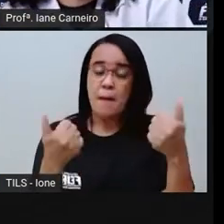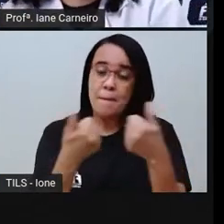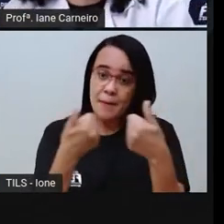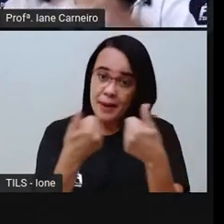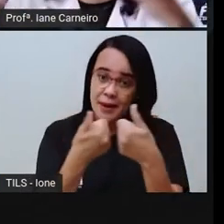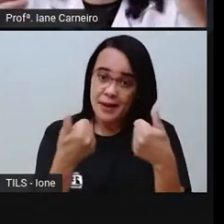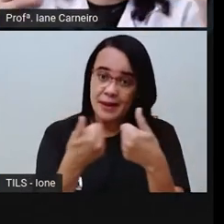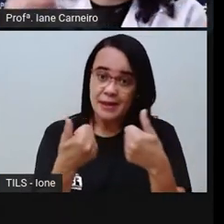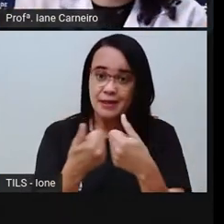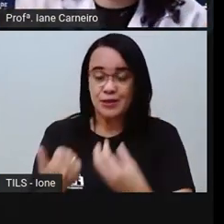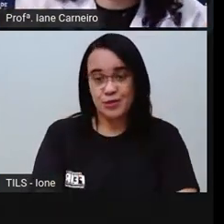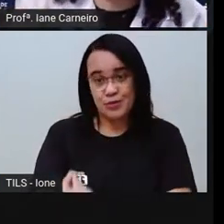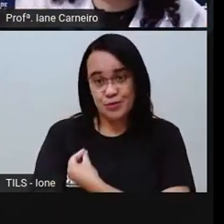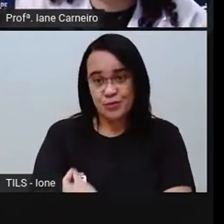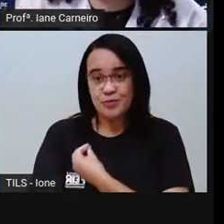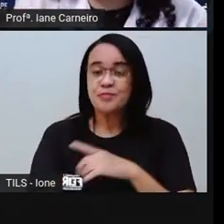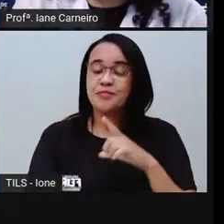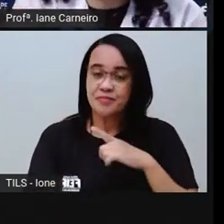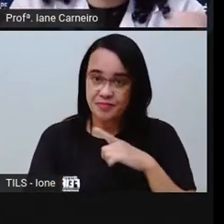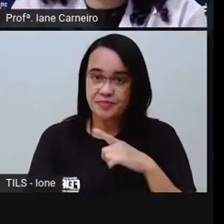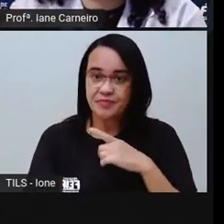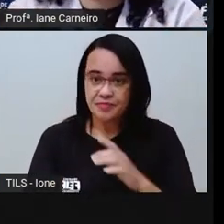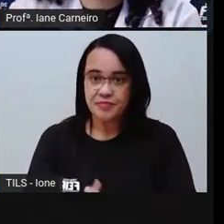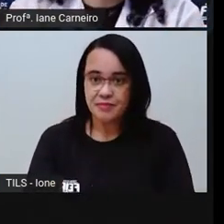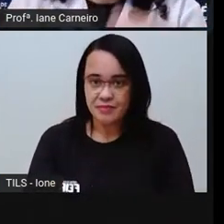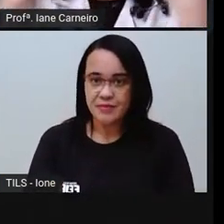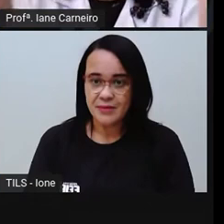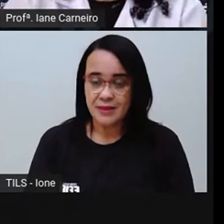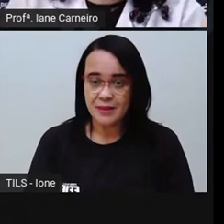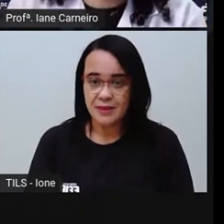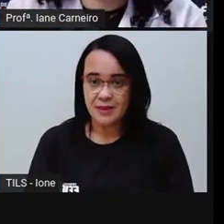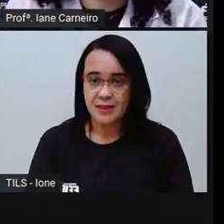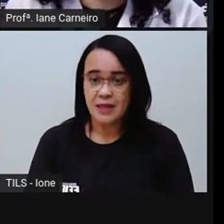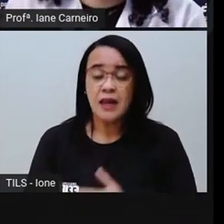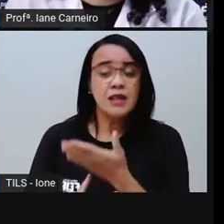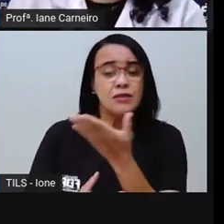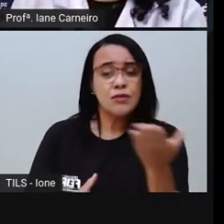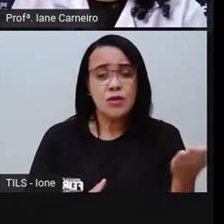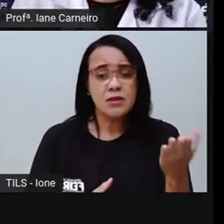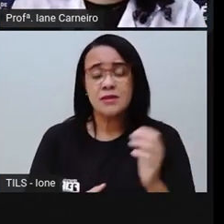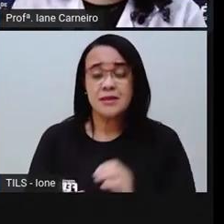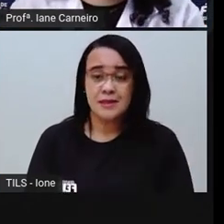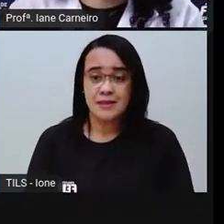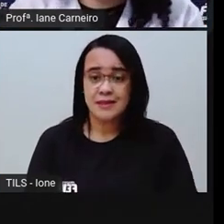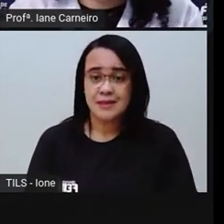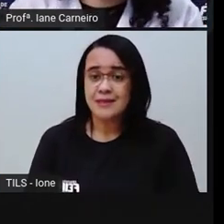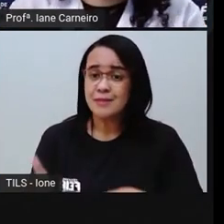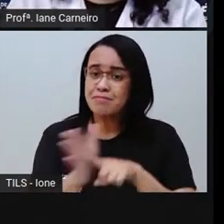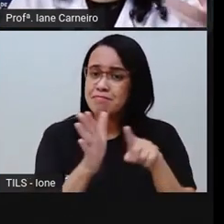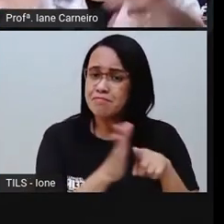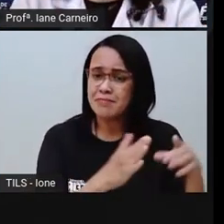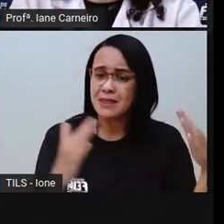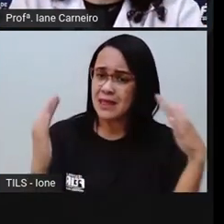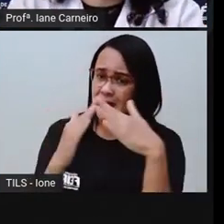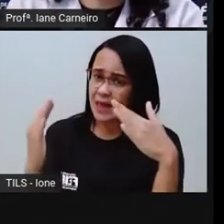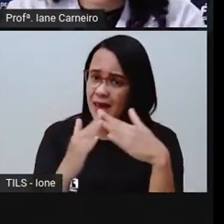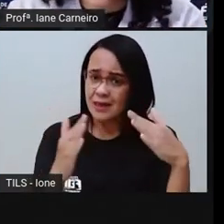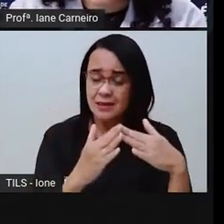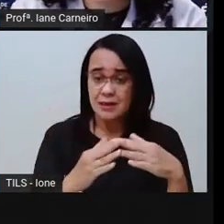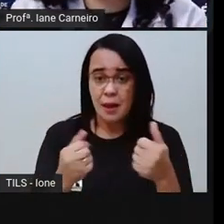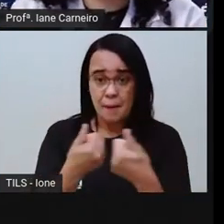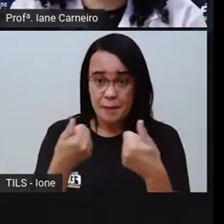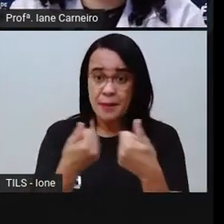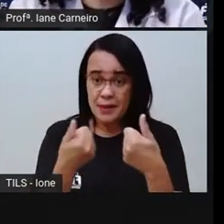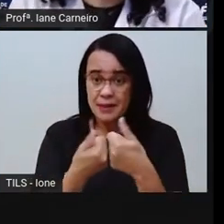avó, materna e vovó, da avó paterna e materna. E você, né, mora perto dos seus avós ou mora na mesma